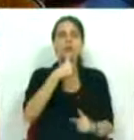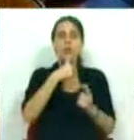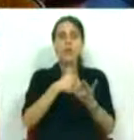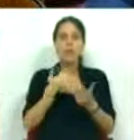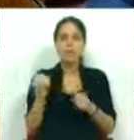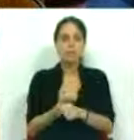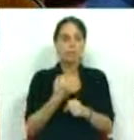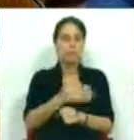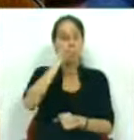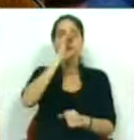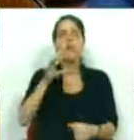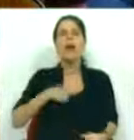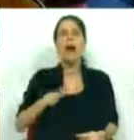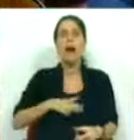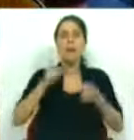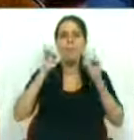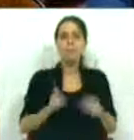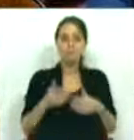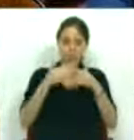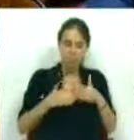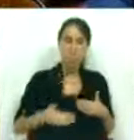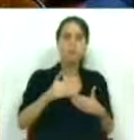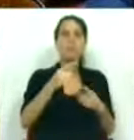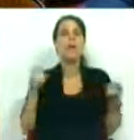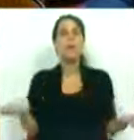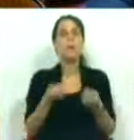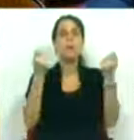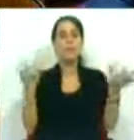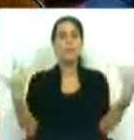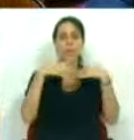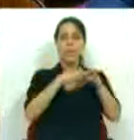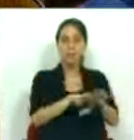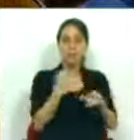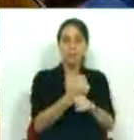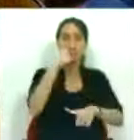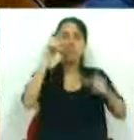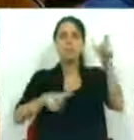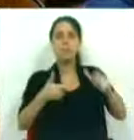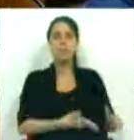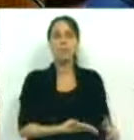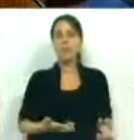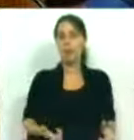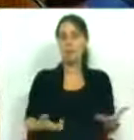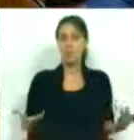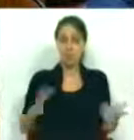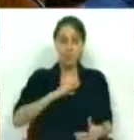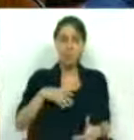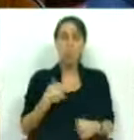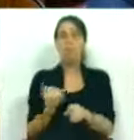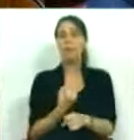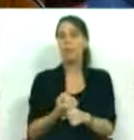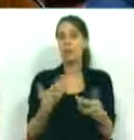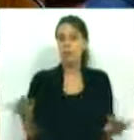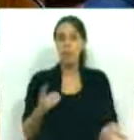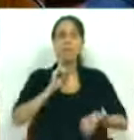ativas de emprego que o Governo pretende implementar para promover a reintegração dos trabalhadores desempregados no mundo do